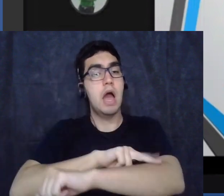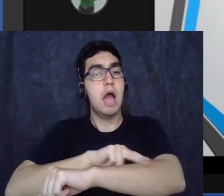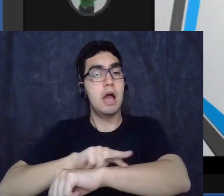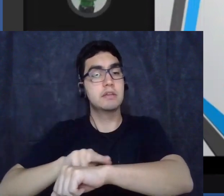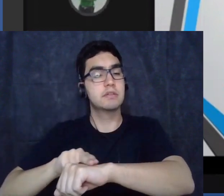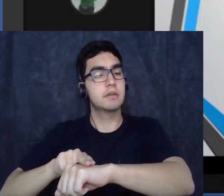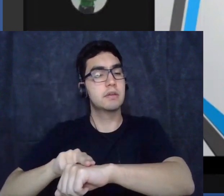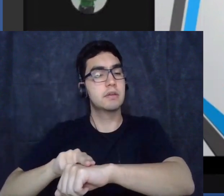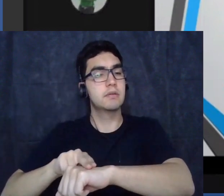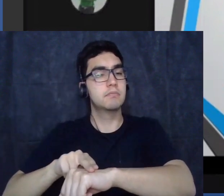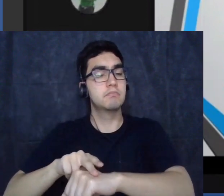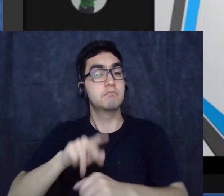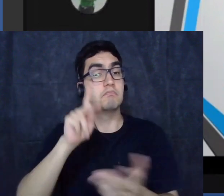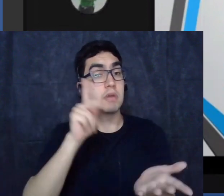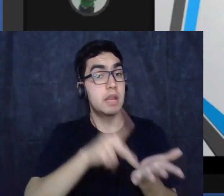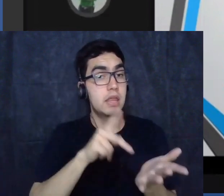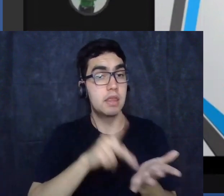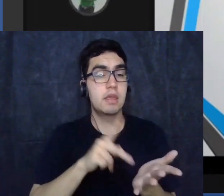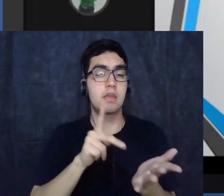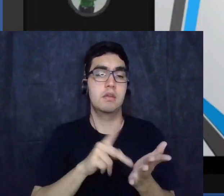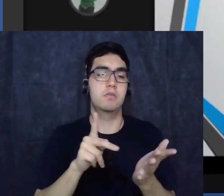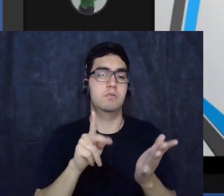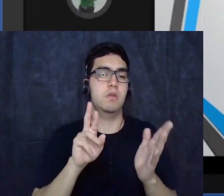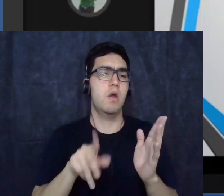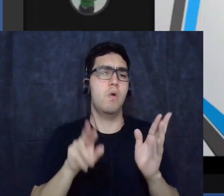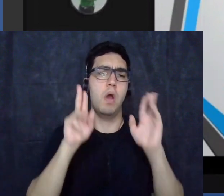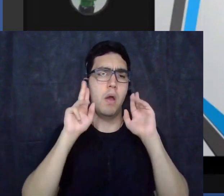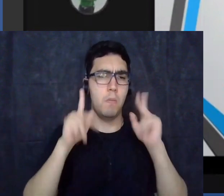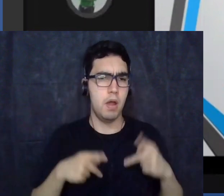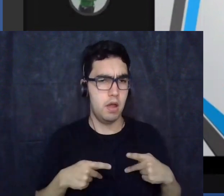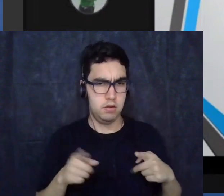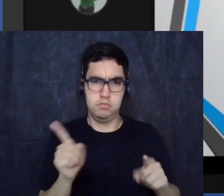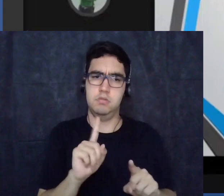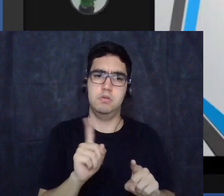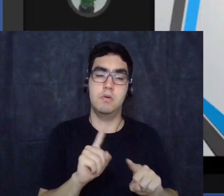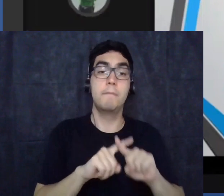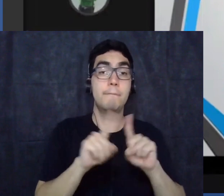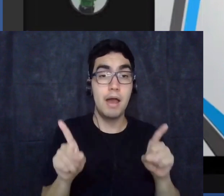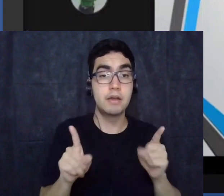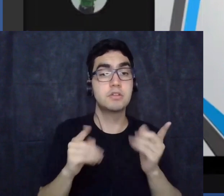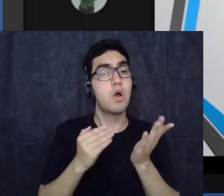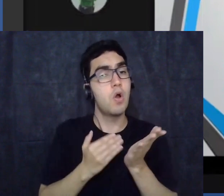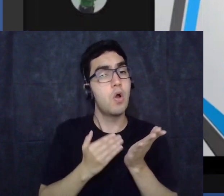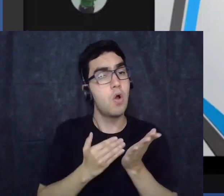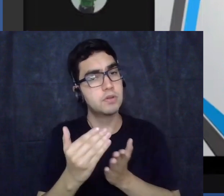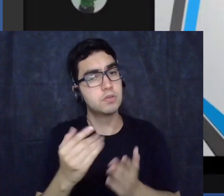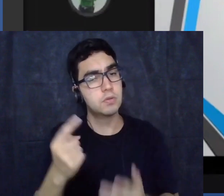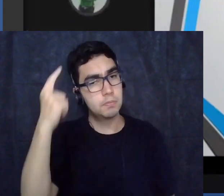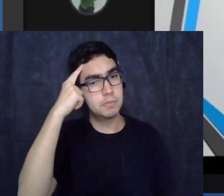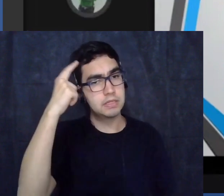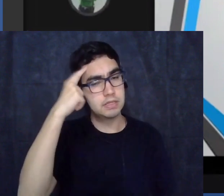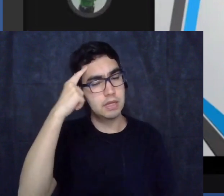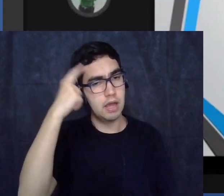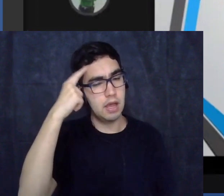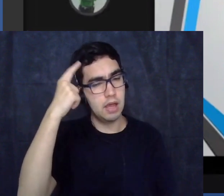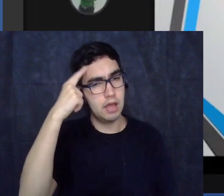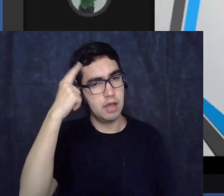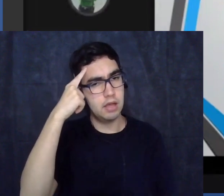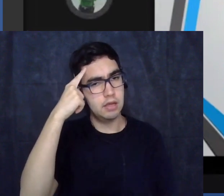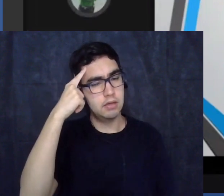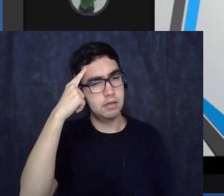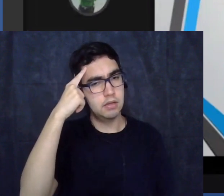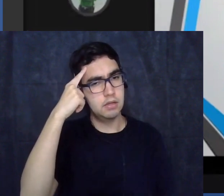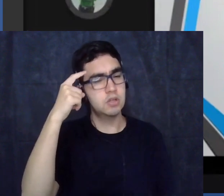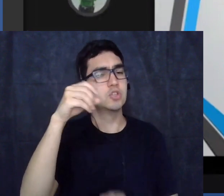não raças humanas, elas também começaram a ser pensadas dentro da própria